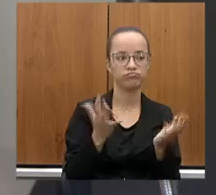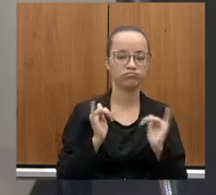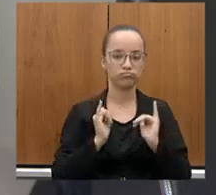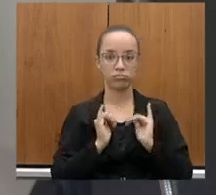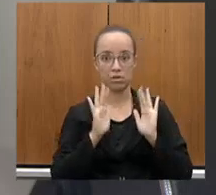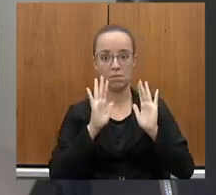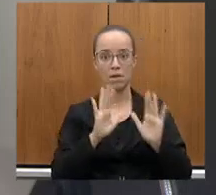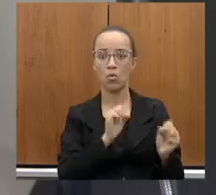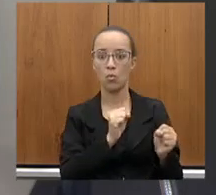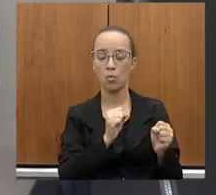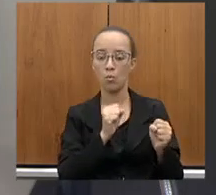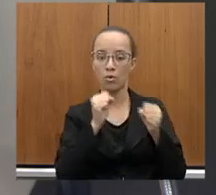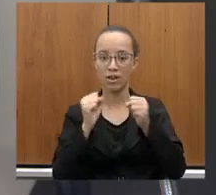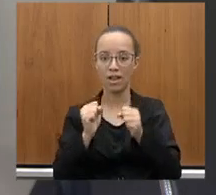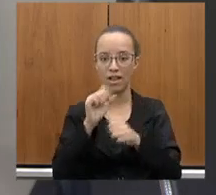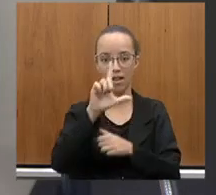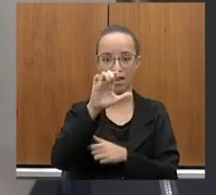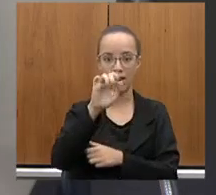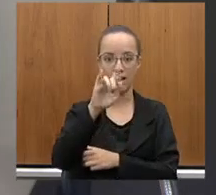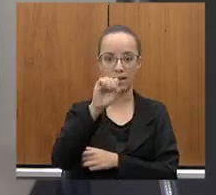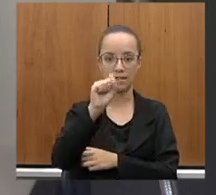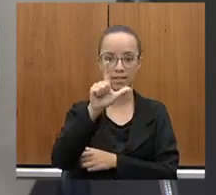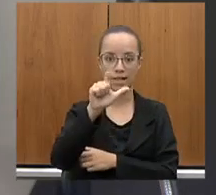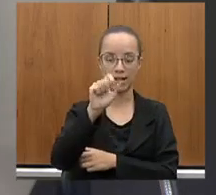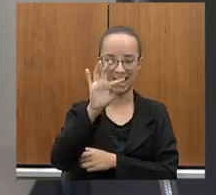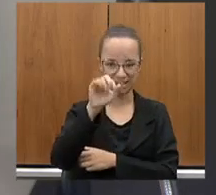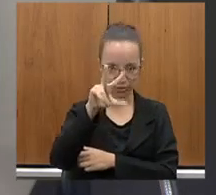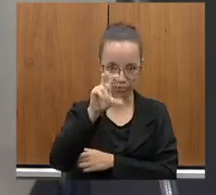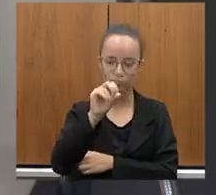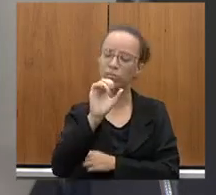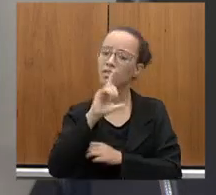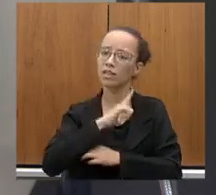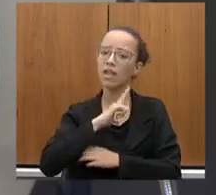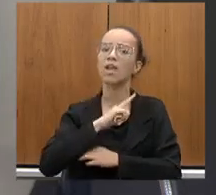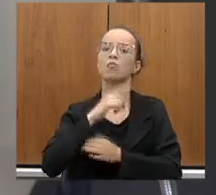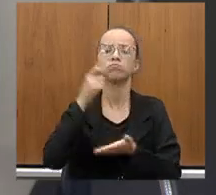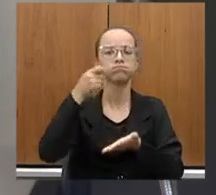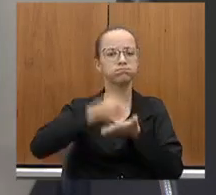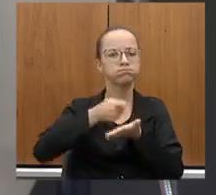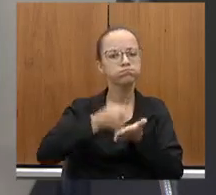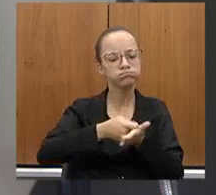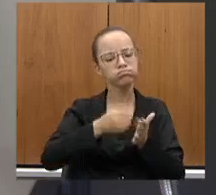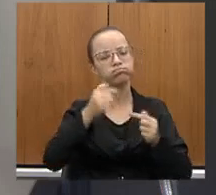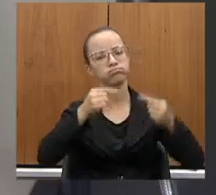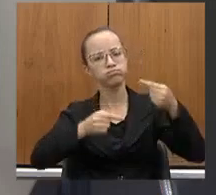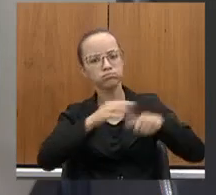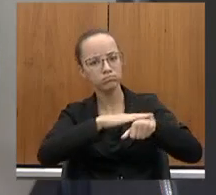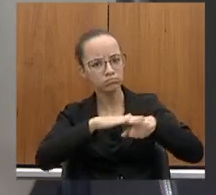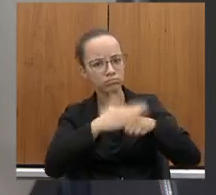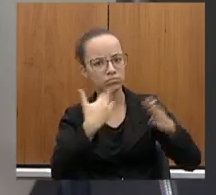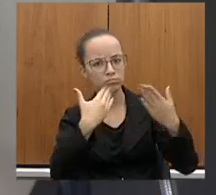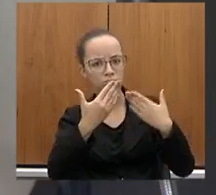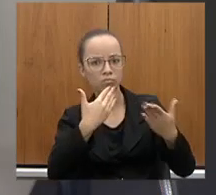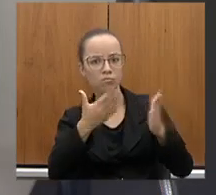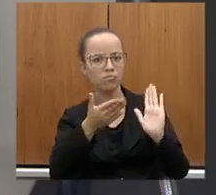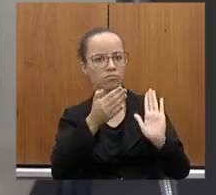que o poder legislativo tem a obrigação de trazer os debates com o conteúdo. E